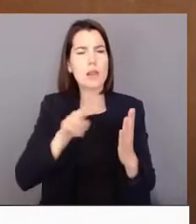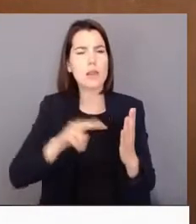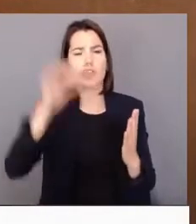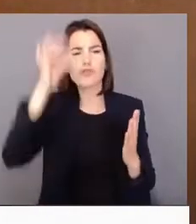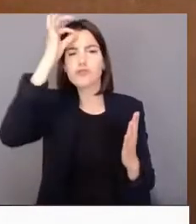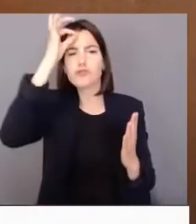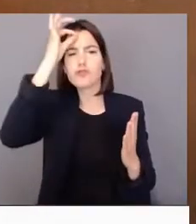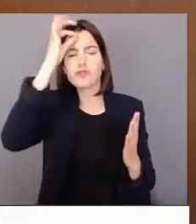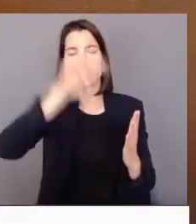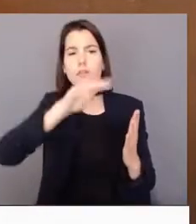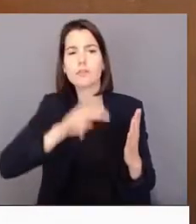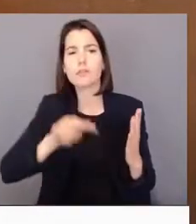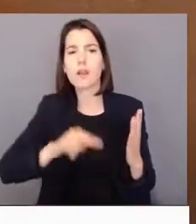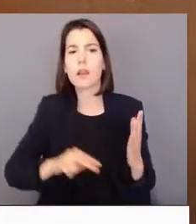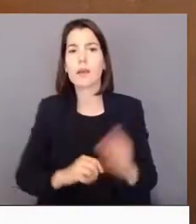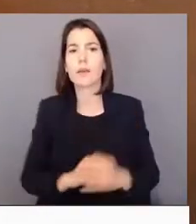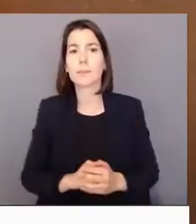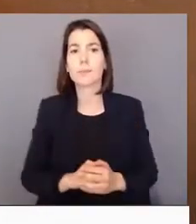E, portanto,